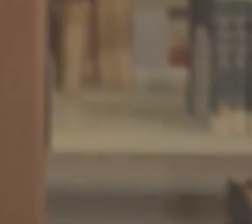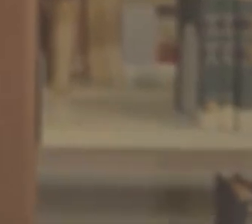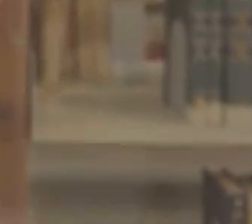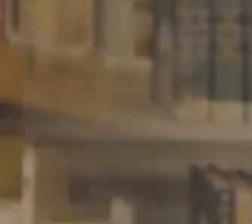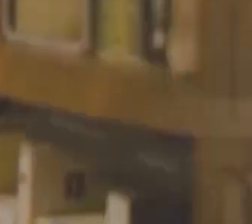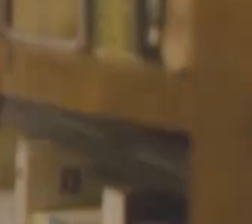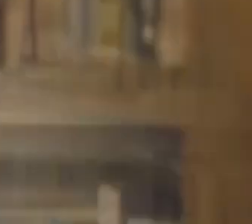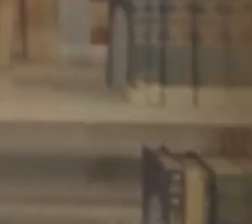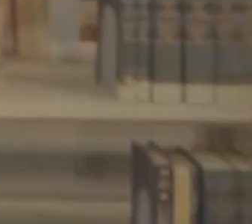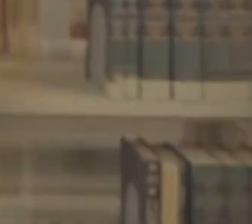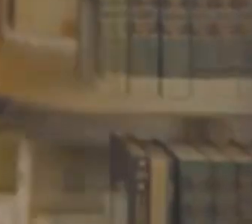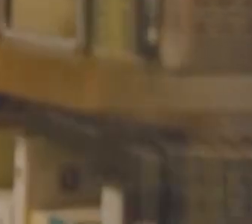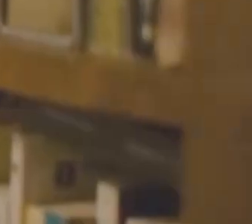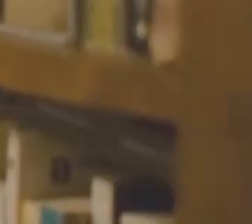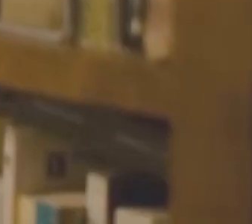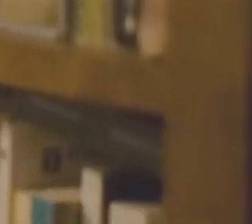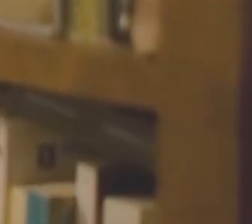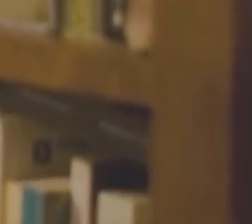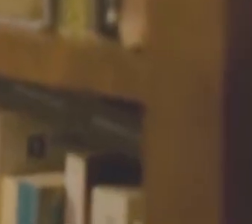de hoje fica